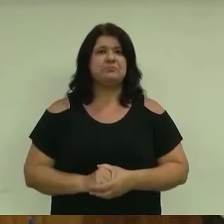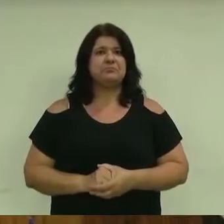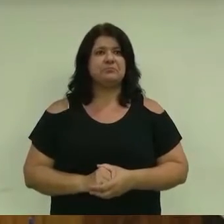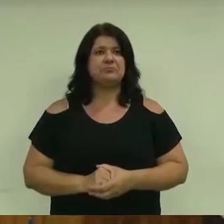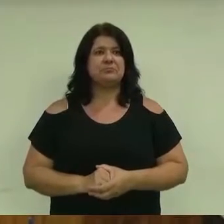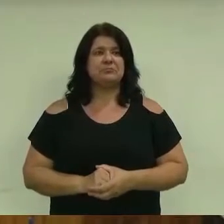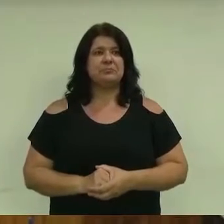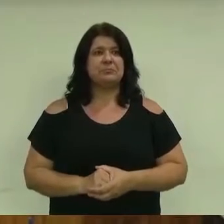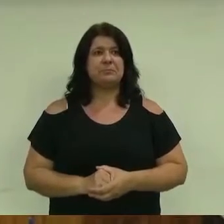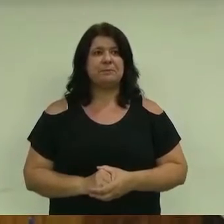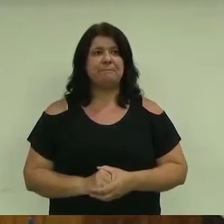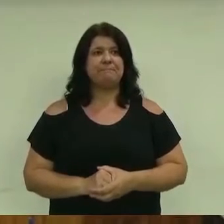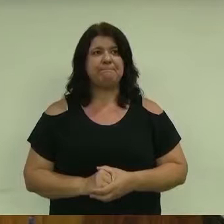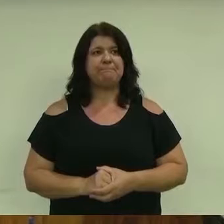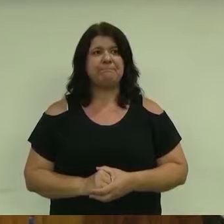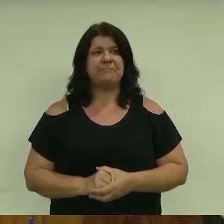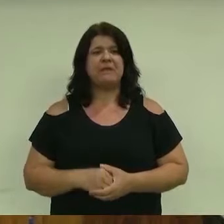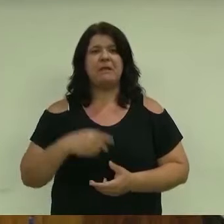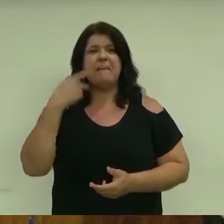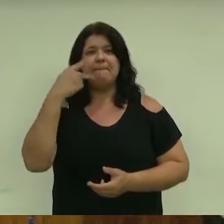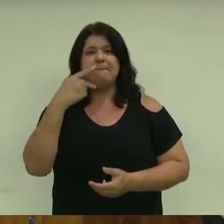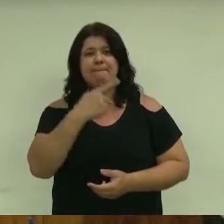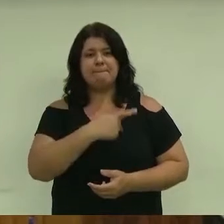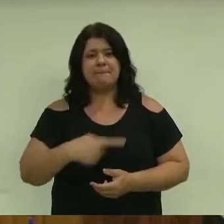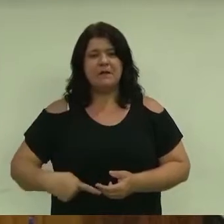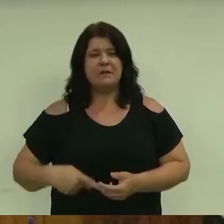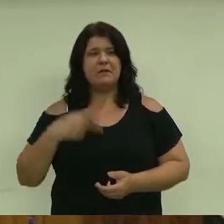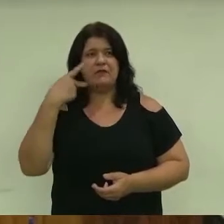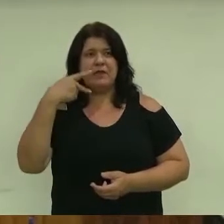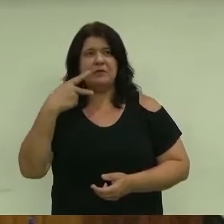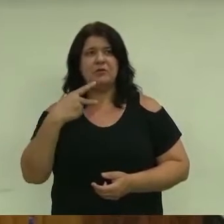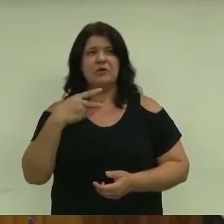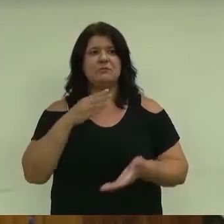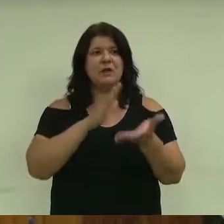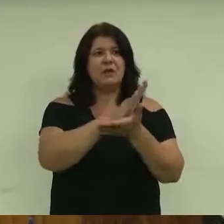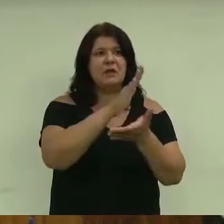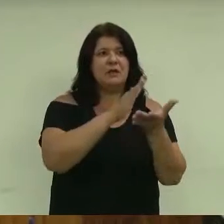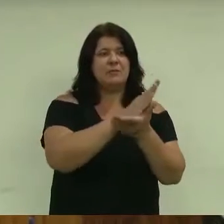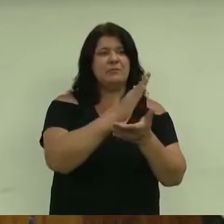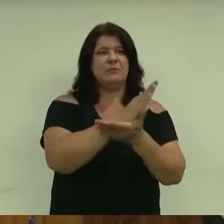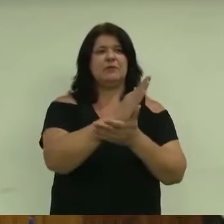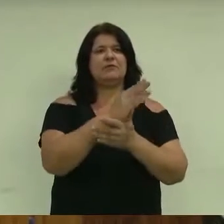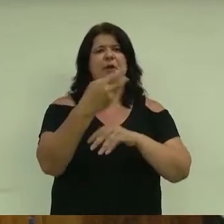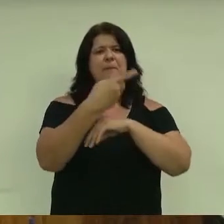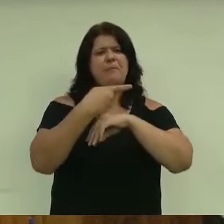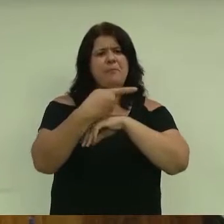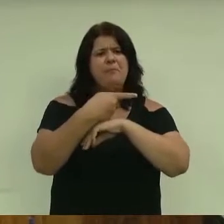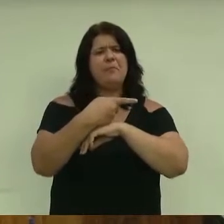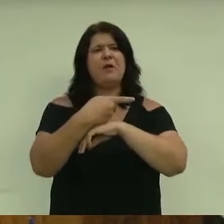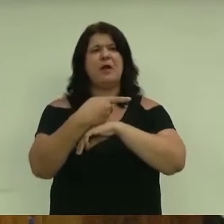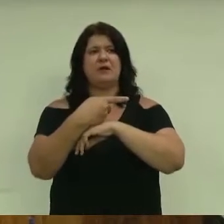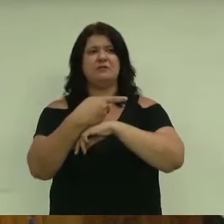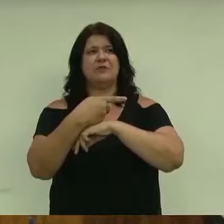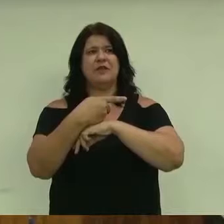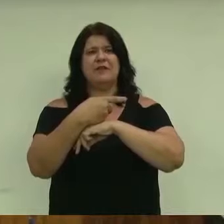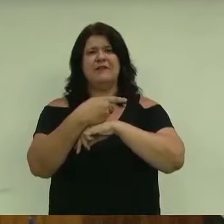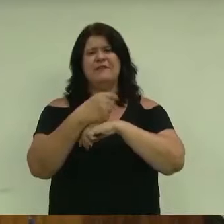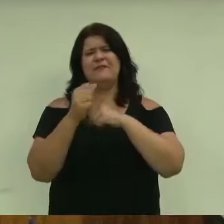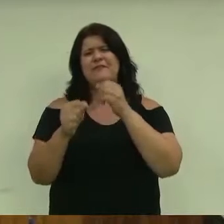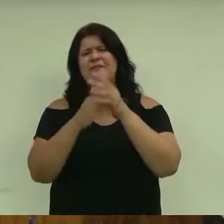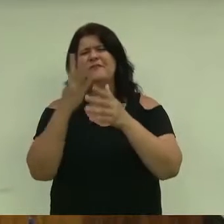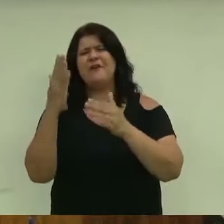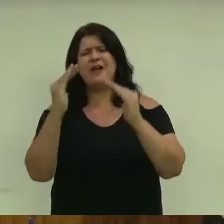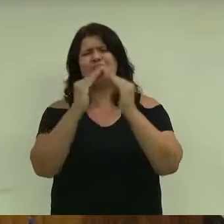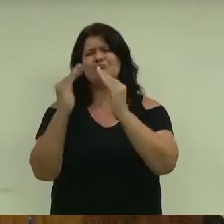um comentário. Senhor presidente, senhor vereador, requerimento. Tem sido procurado por moradores preocupados com a epidemia da dengue